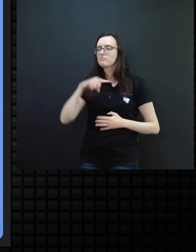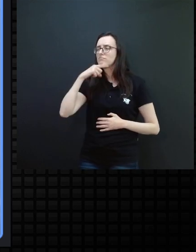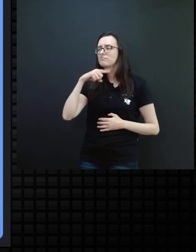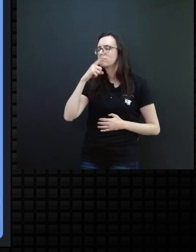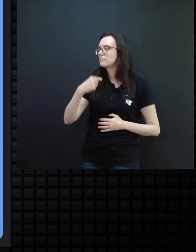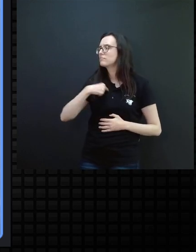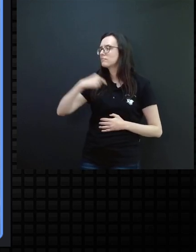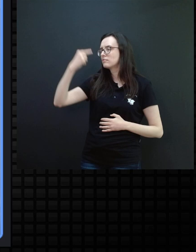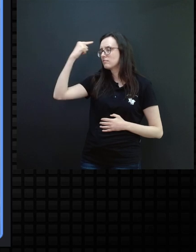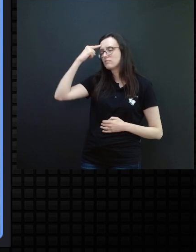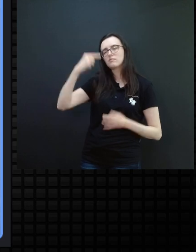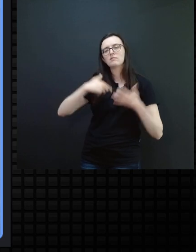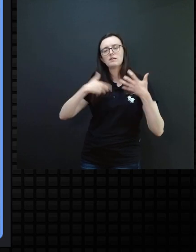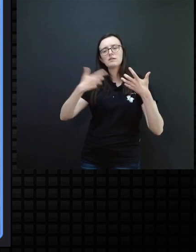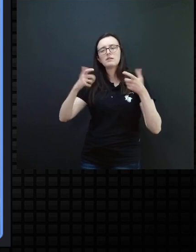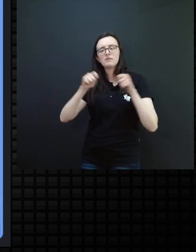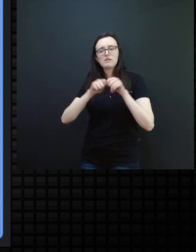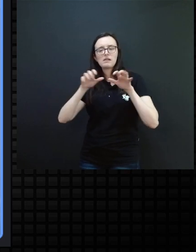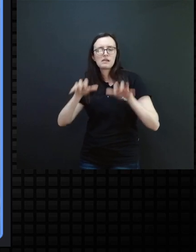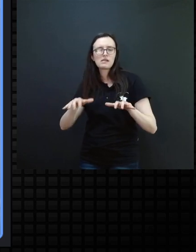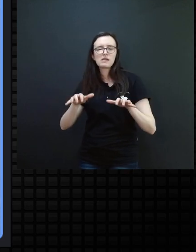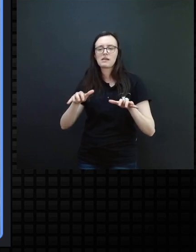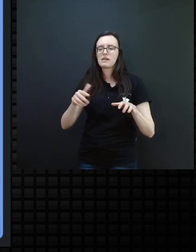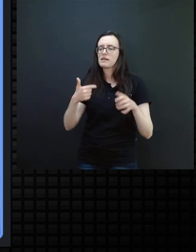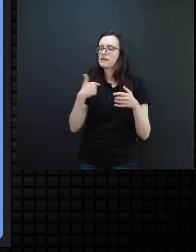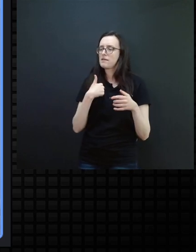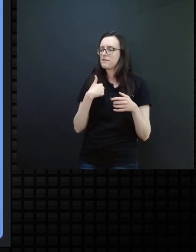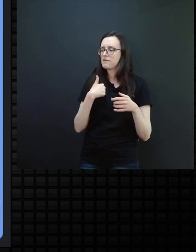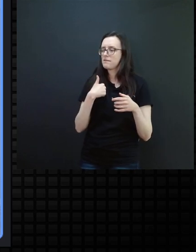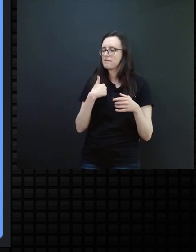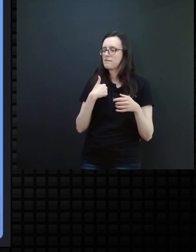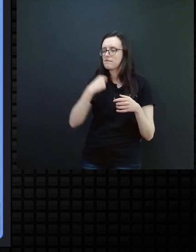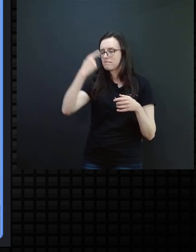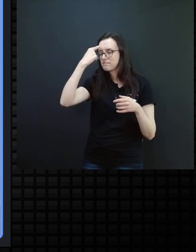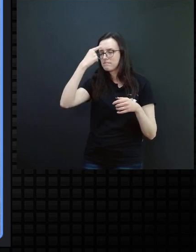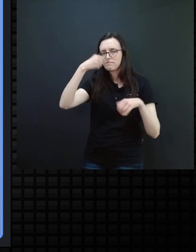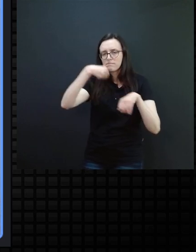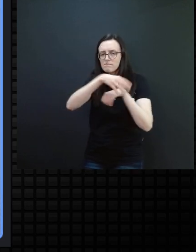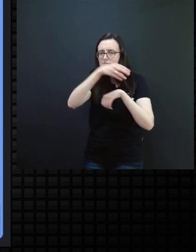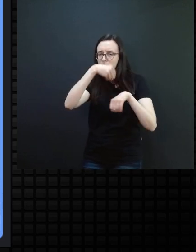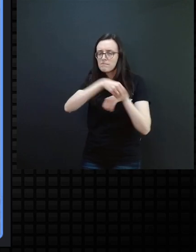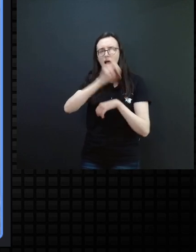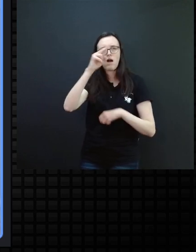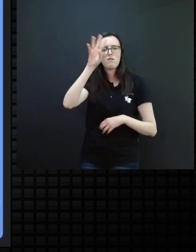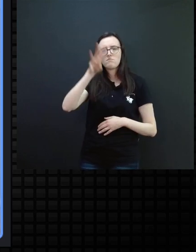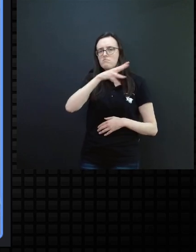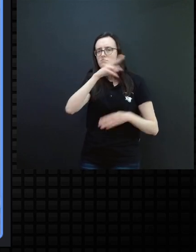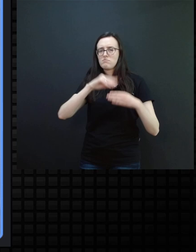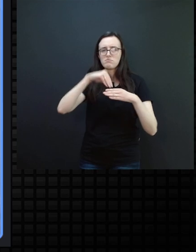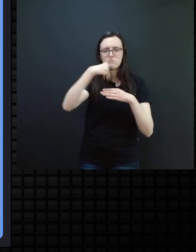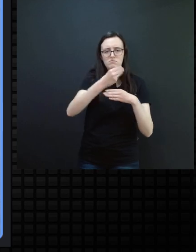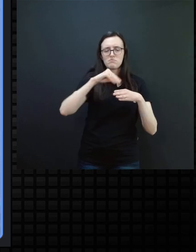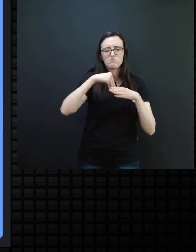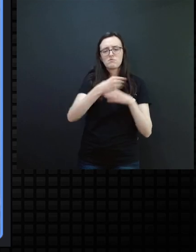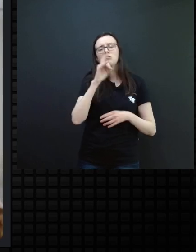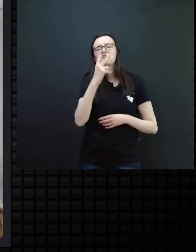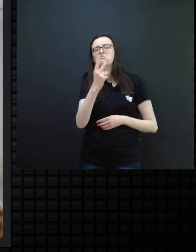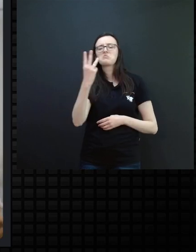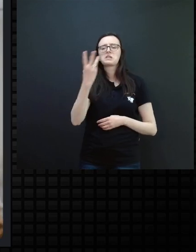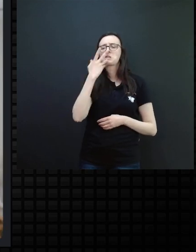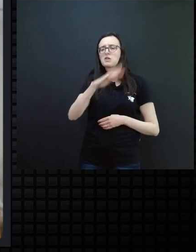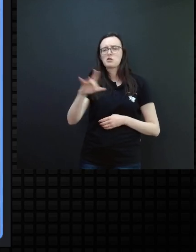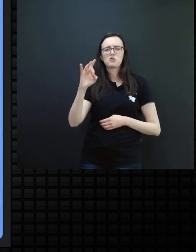pensar em fazer um, um, pistas ou um calendário que dê para duas ou três crianças,